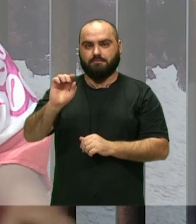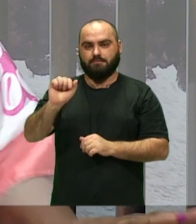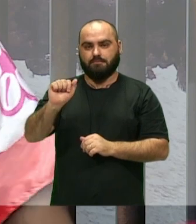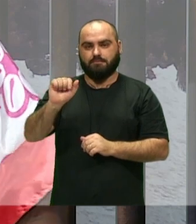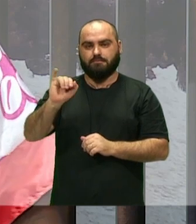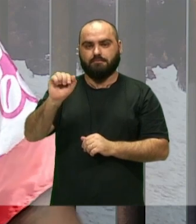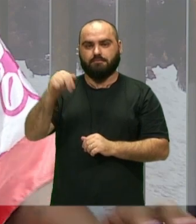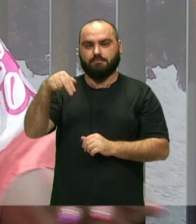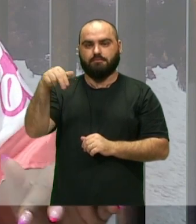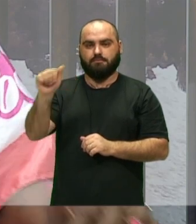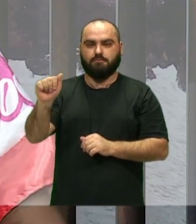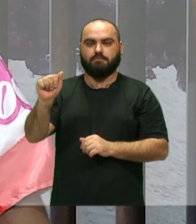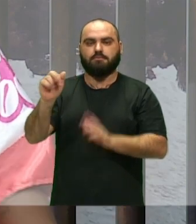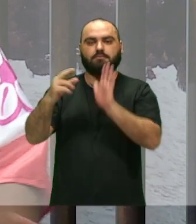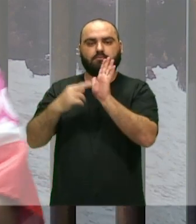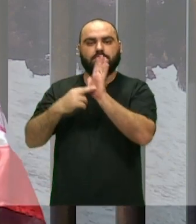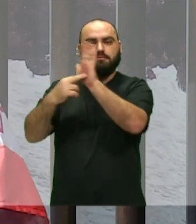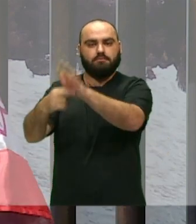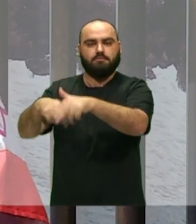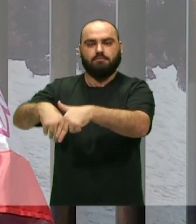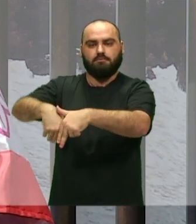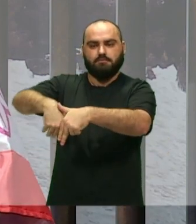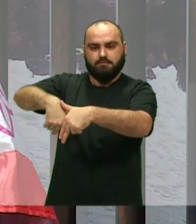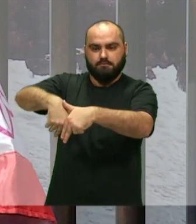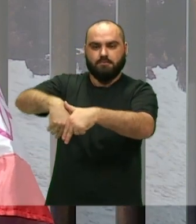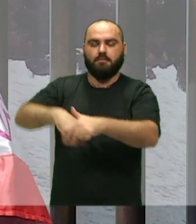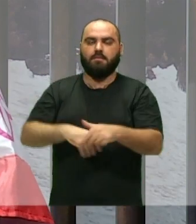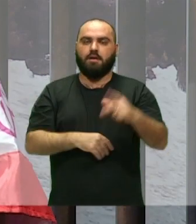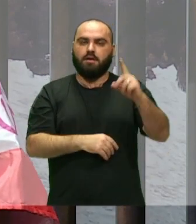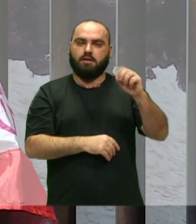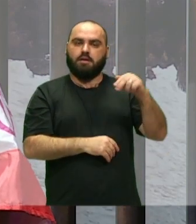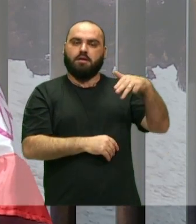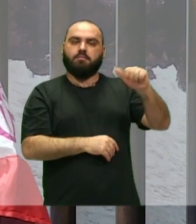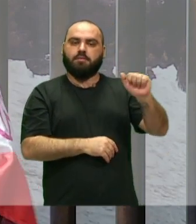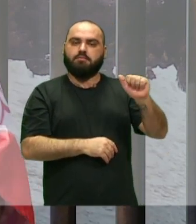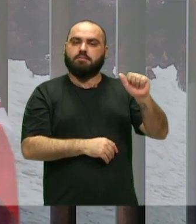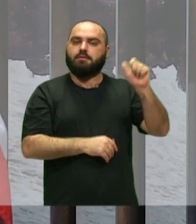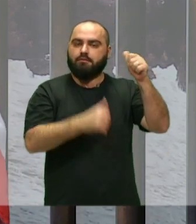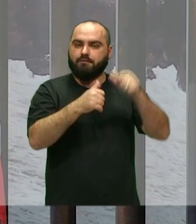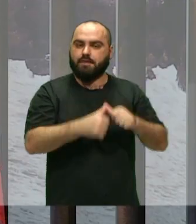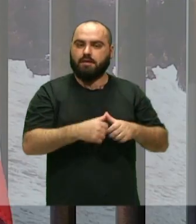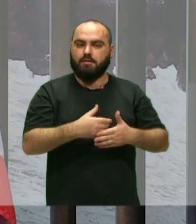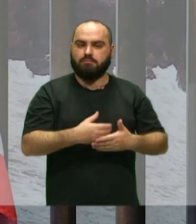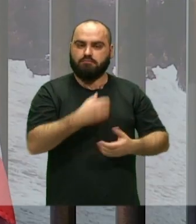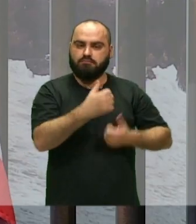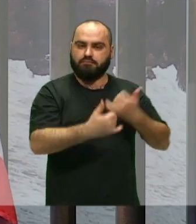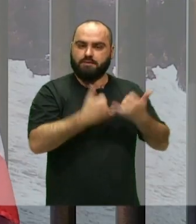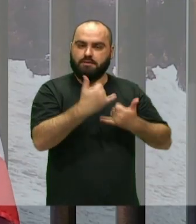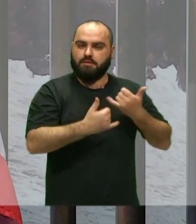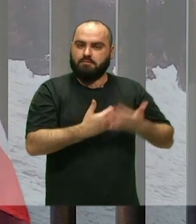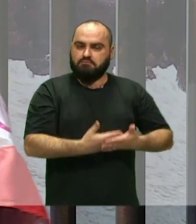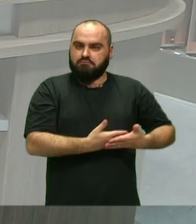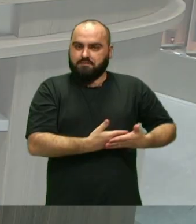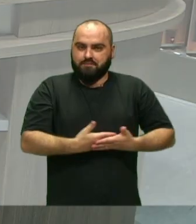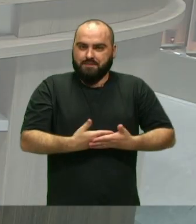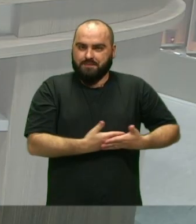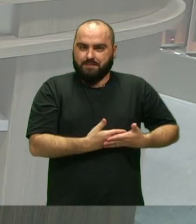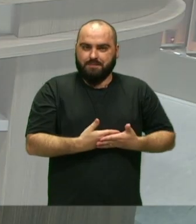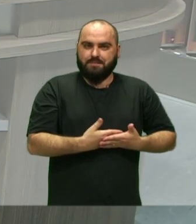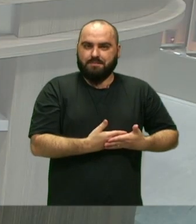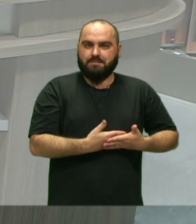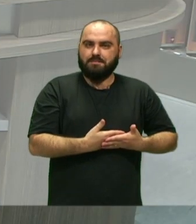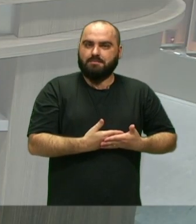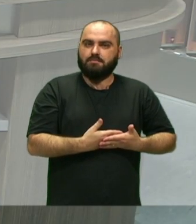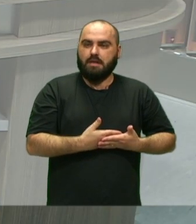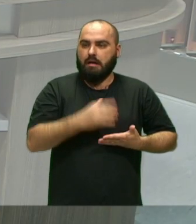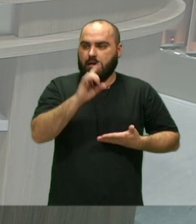Representa as baianas Do Maracatu E Dama de passo É a que carrega a boneca Que é a calunga Do Maracatu Todas as nações